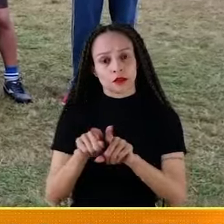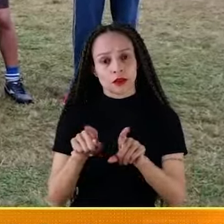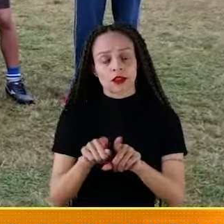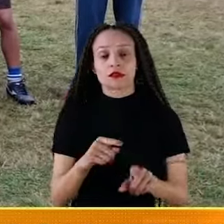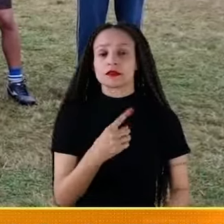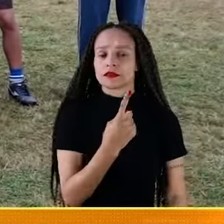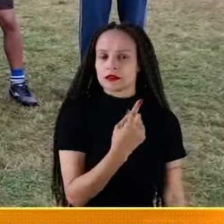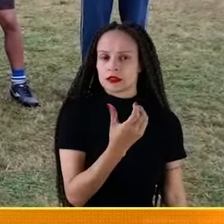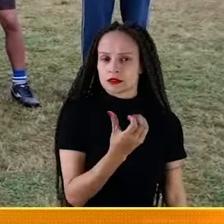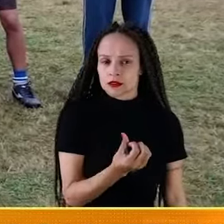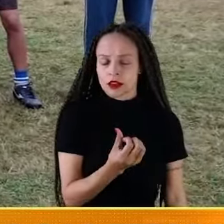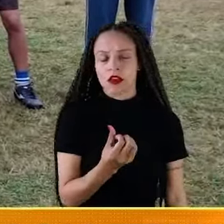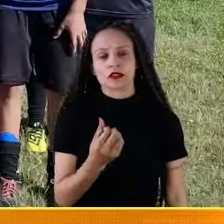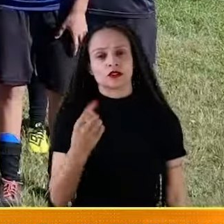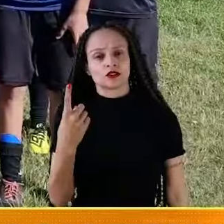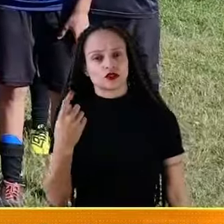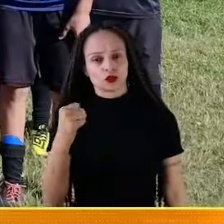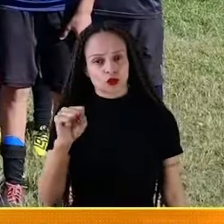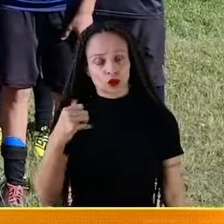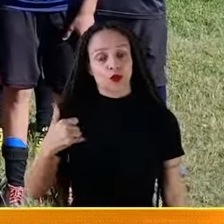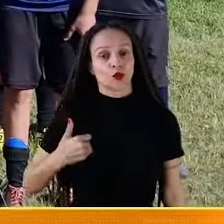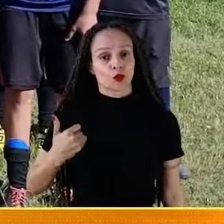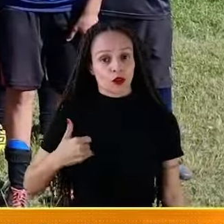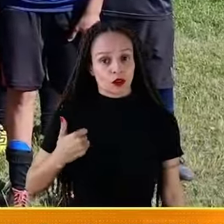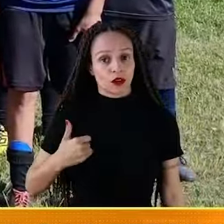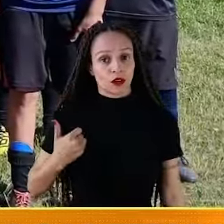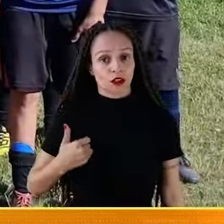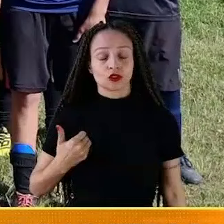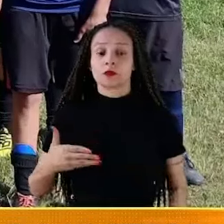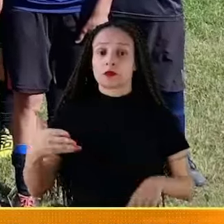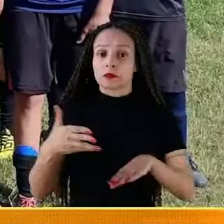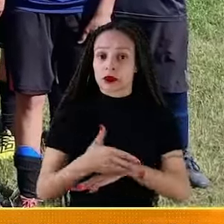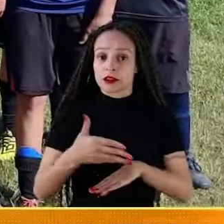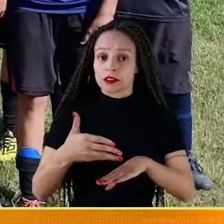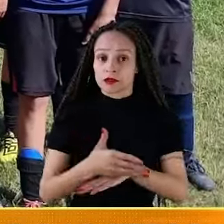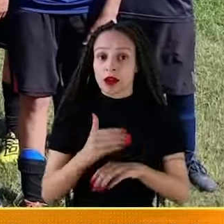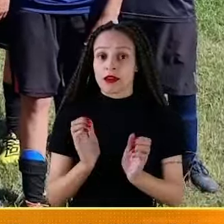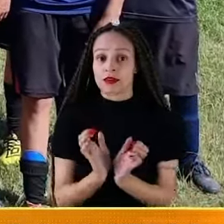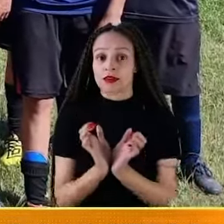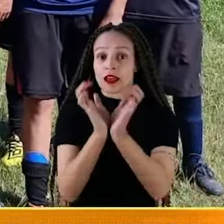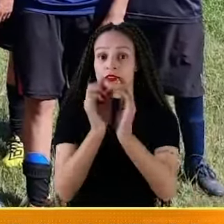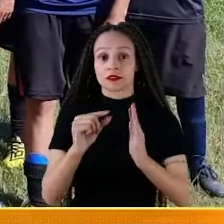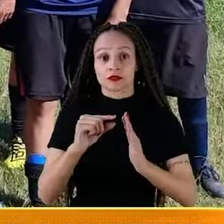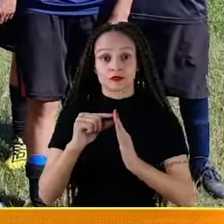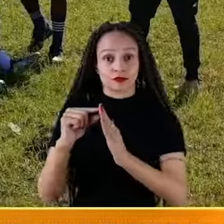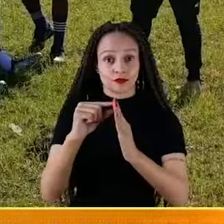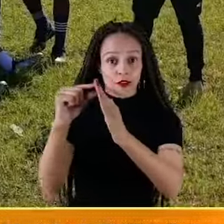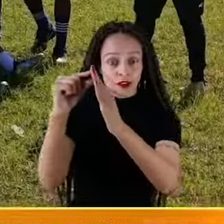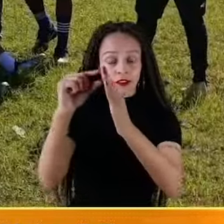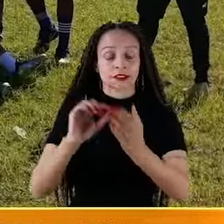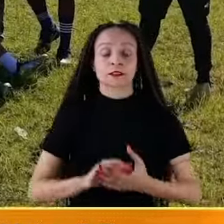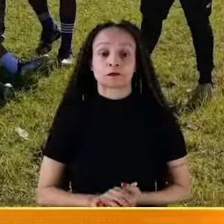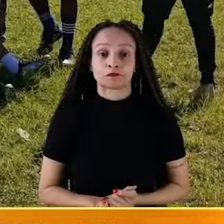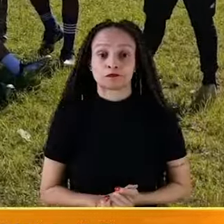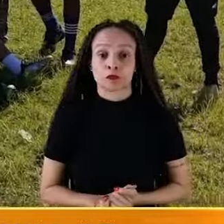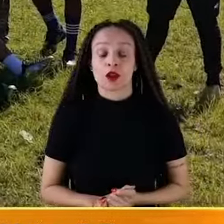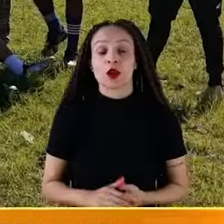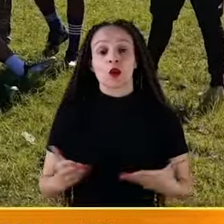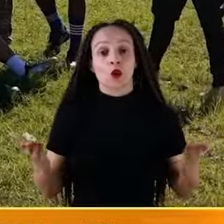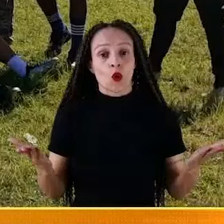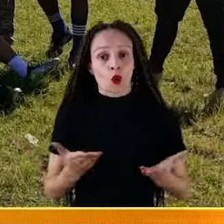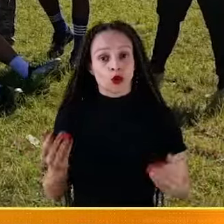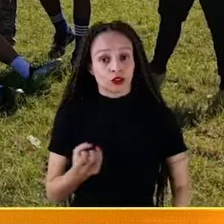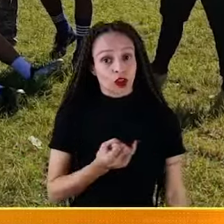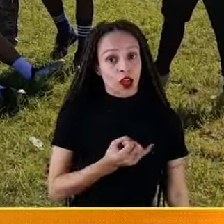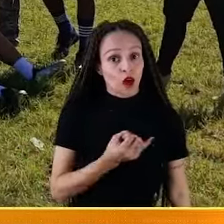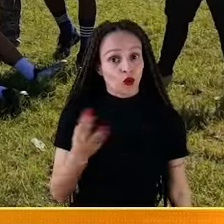e maiores, entre 16 e 18 anos, participando da Taça das Favelas. Hoje,